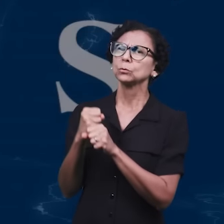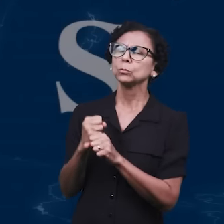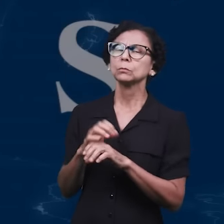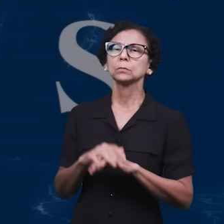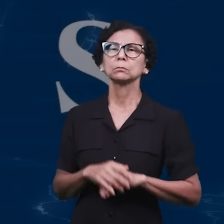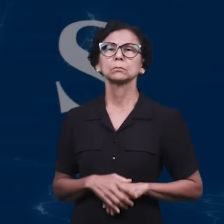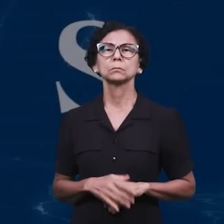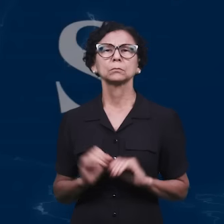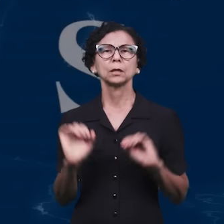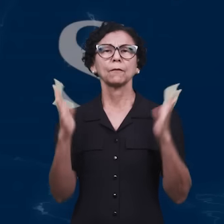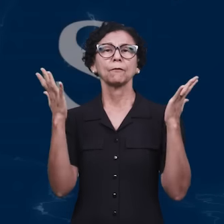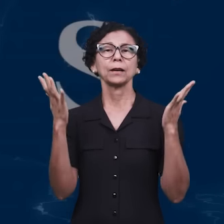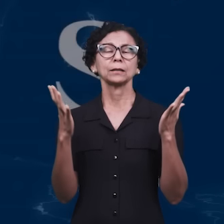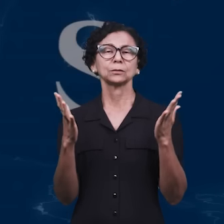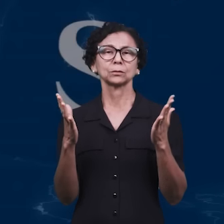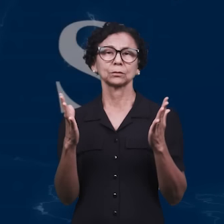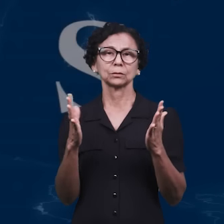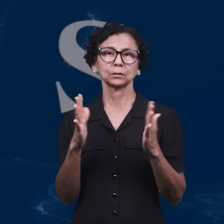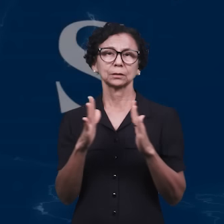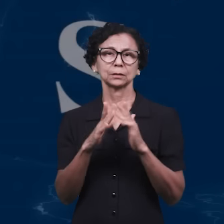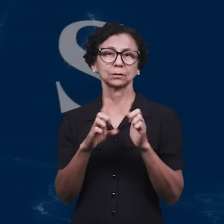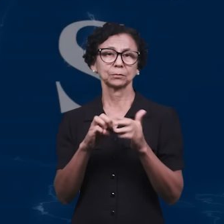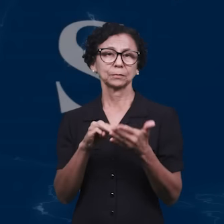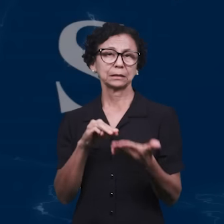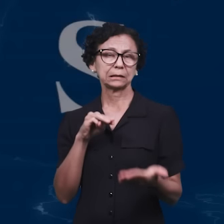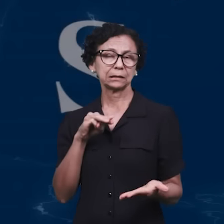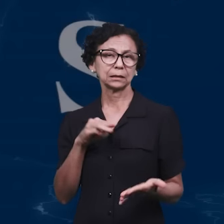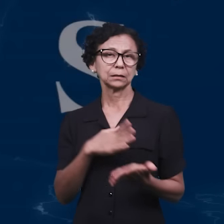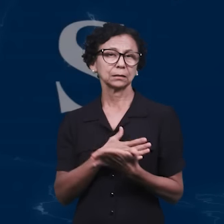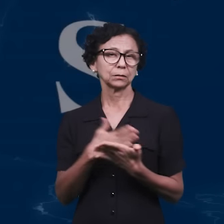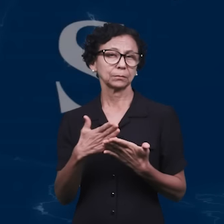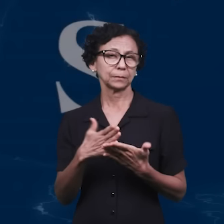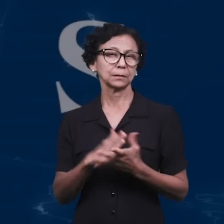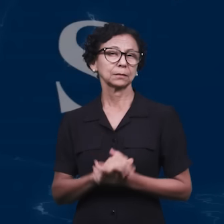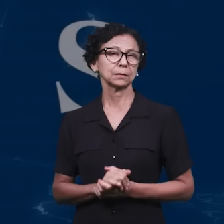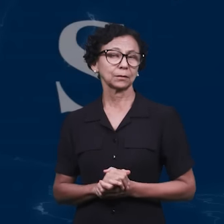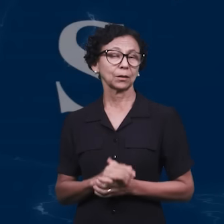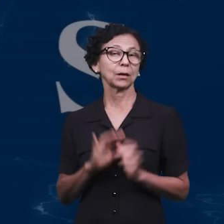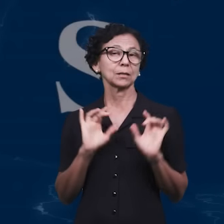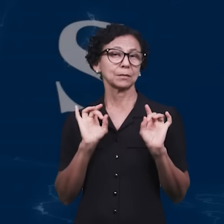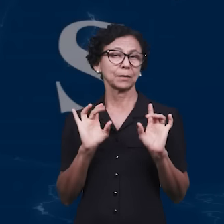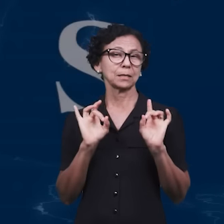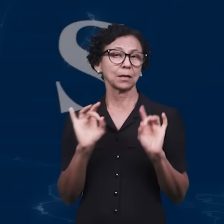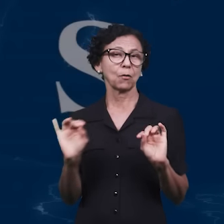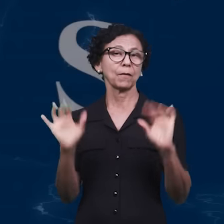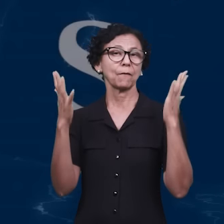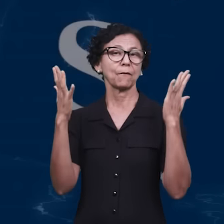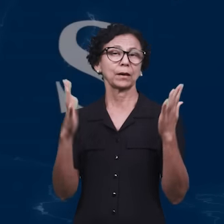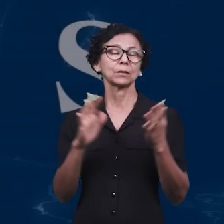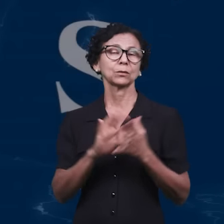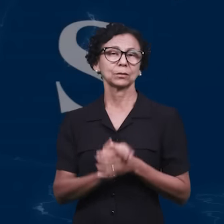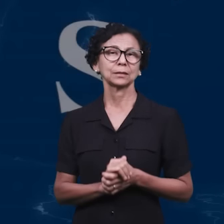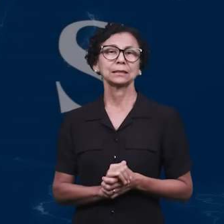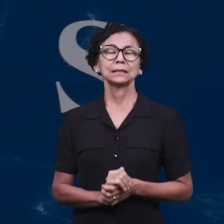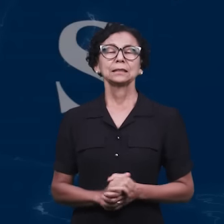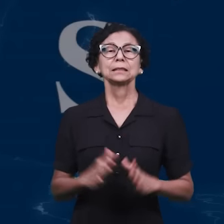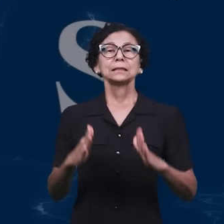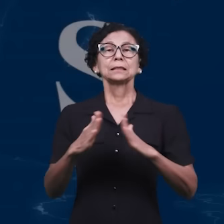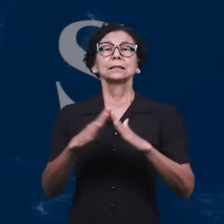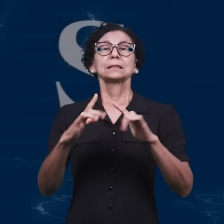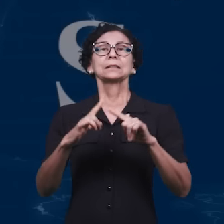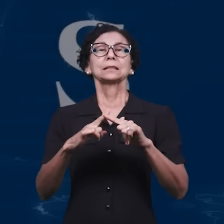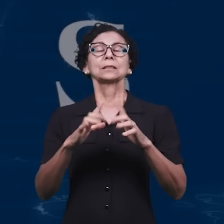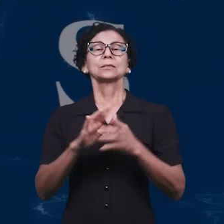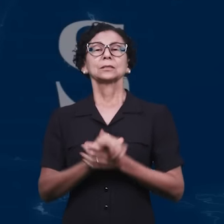eventos que aconteceram nas nossas igrejas. E começamos com um evento muito especial que aconteceu na